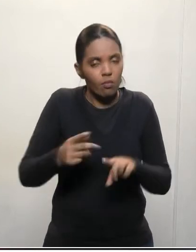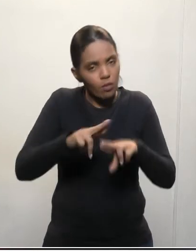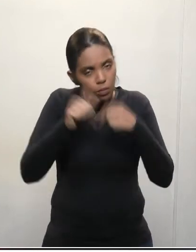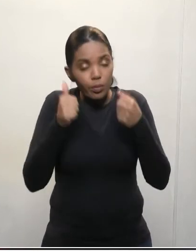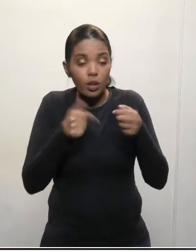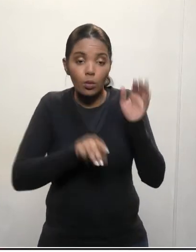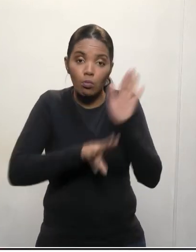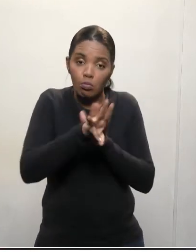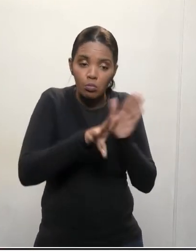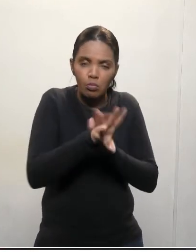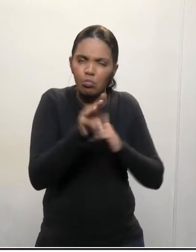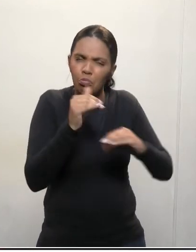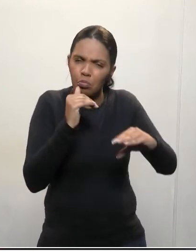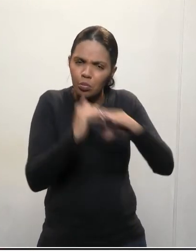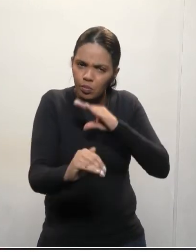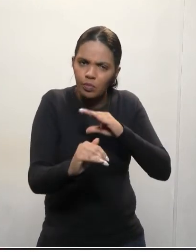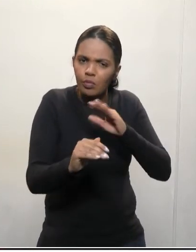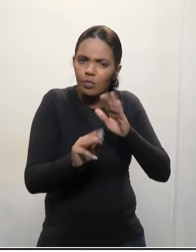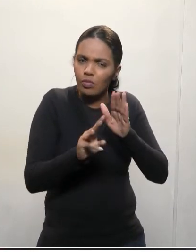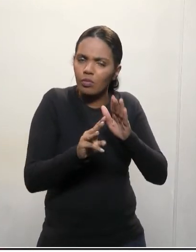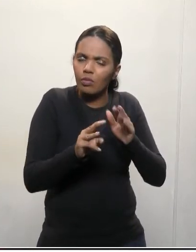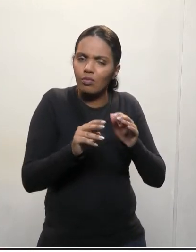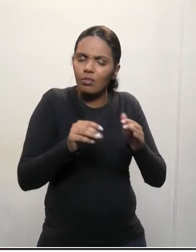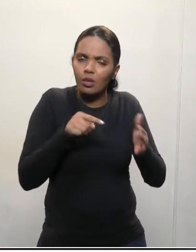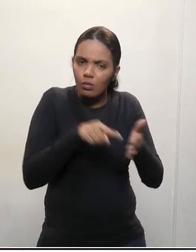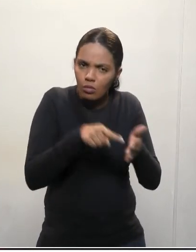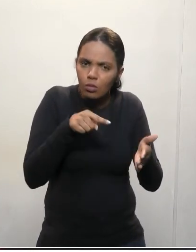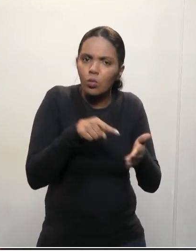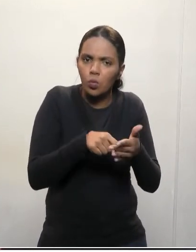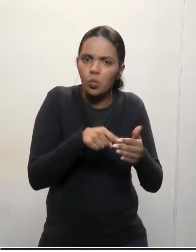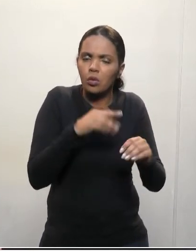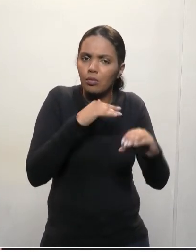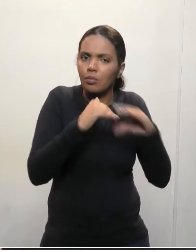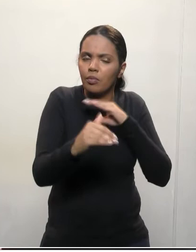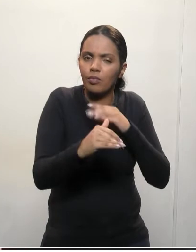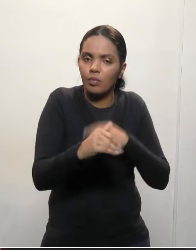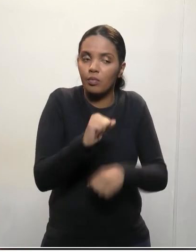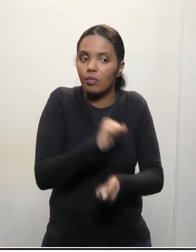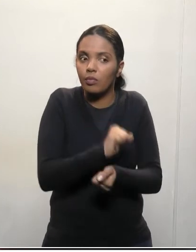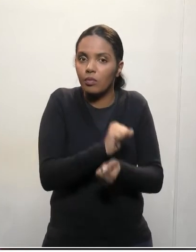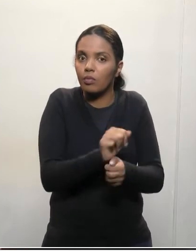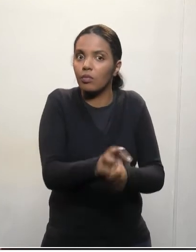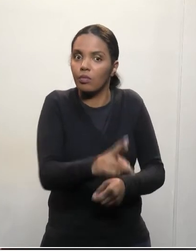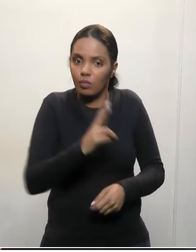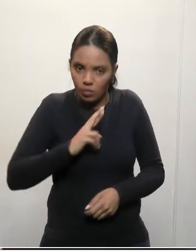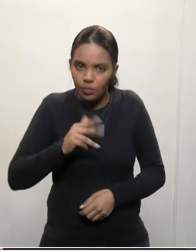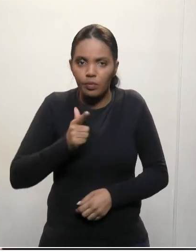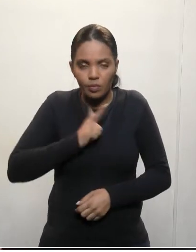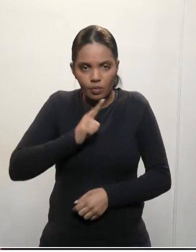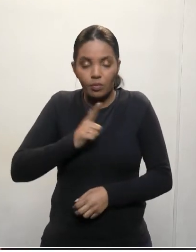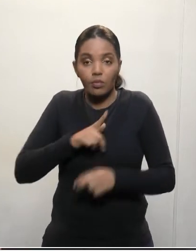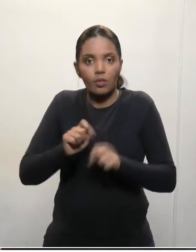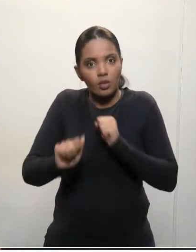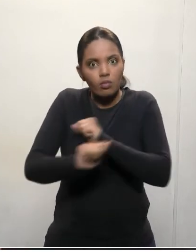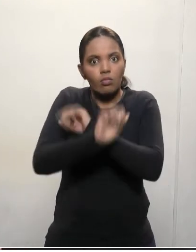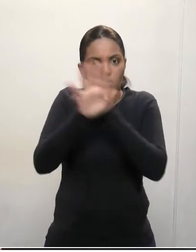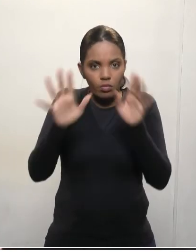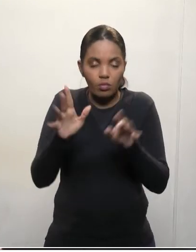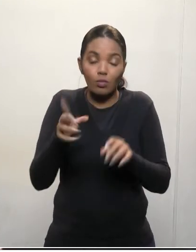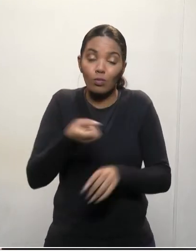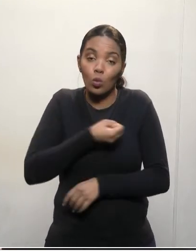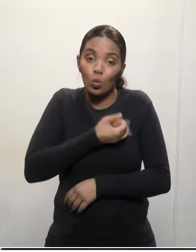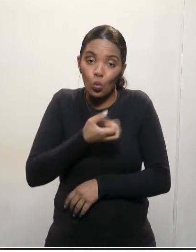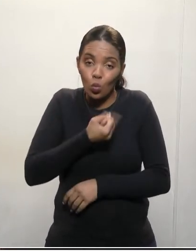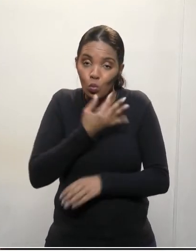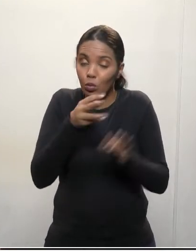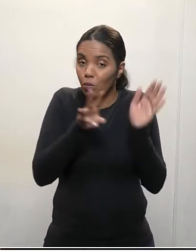vai poder fazer a sua mensagem, ela pode enviar a mensagem, e é claro que nessa, a gente espera que esse número